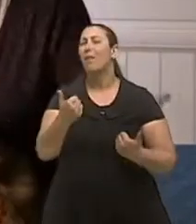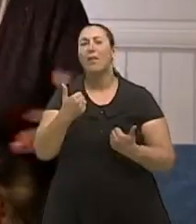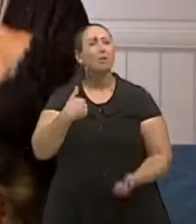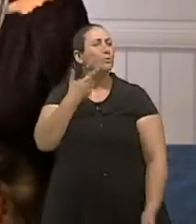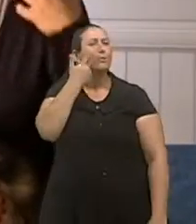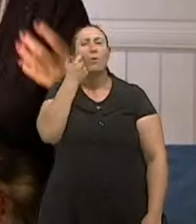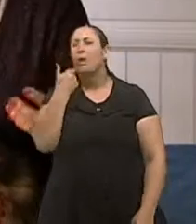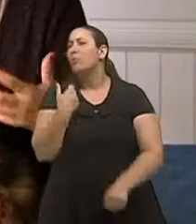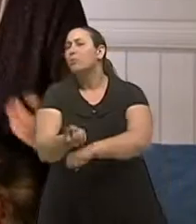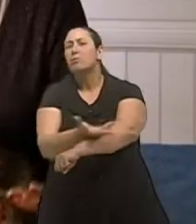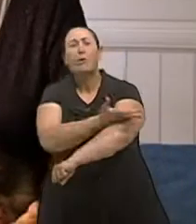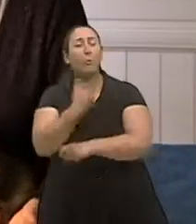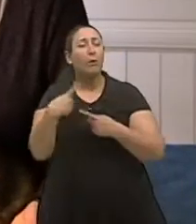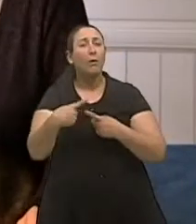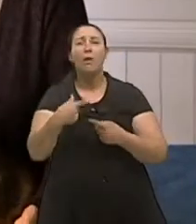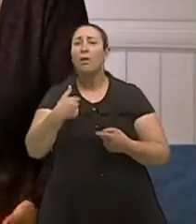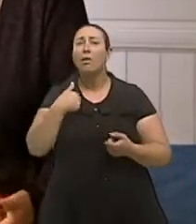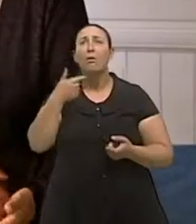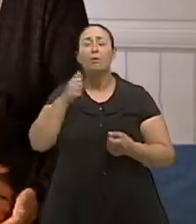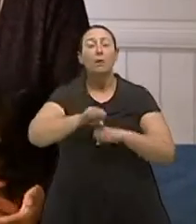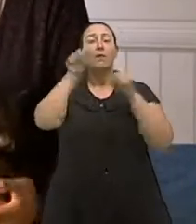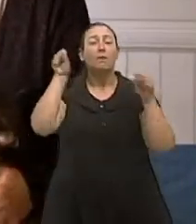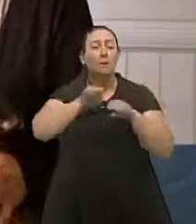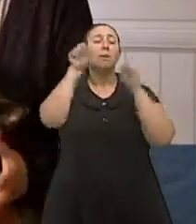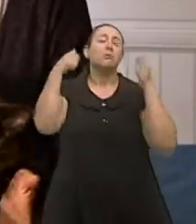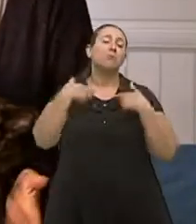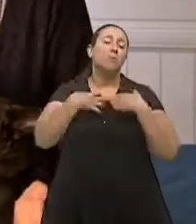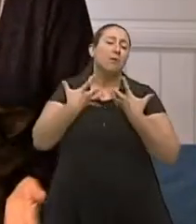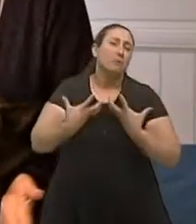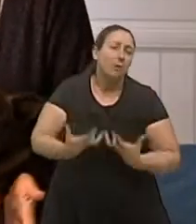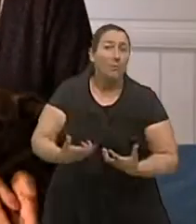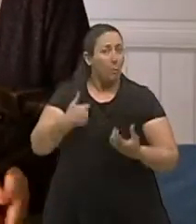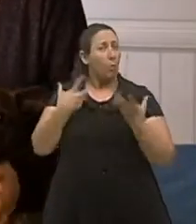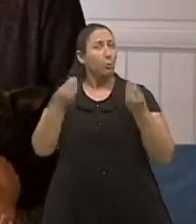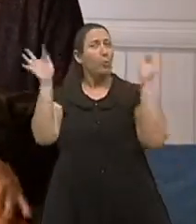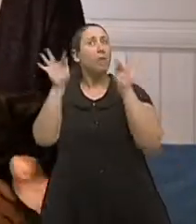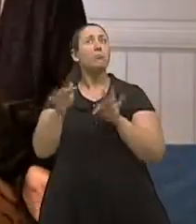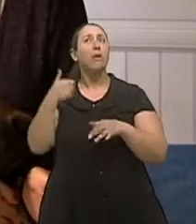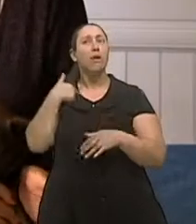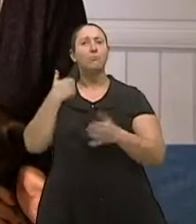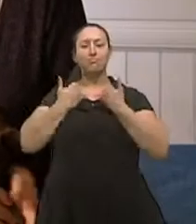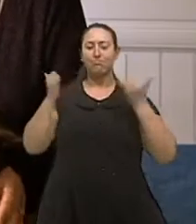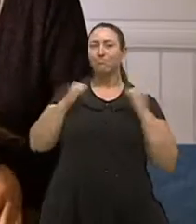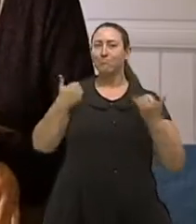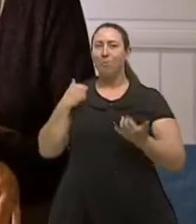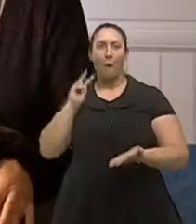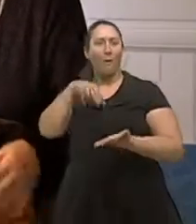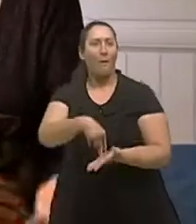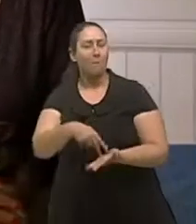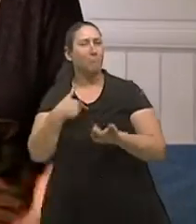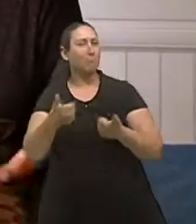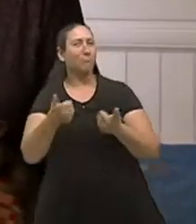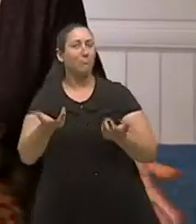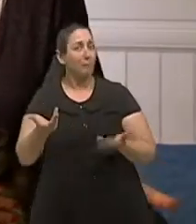a chorar, fiquei emocionada, porque eu disse assim, gente, eu estou feliz, porque eu estava apavorada. Eu estava achando